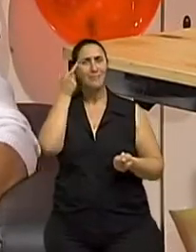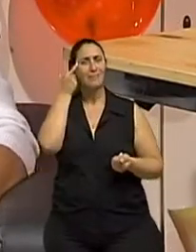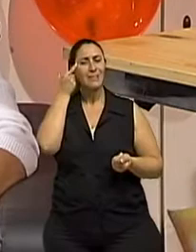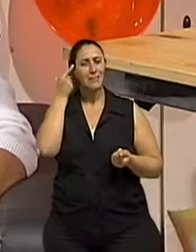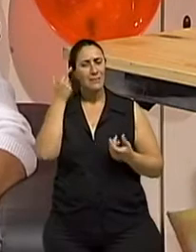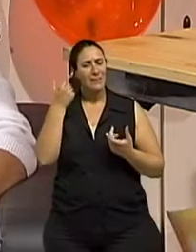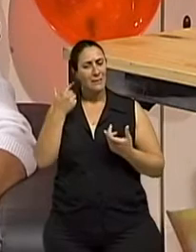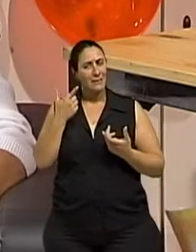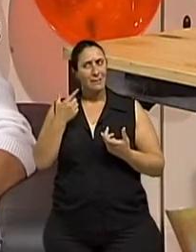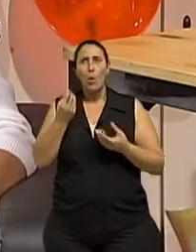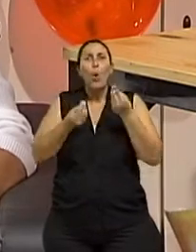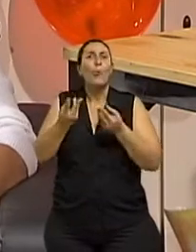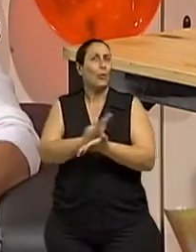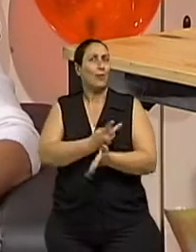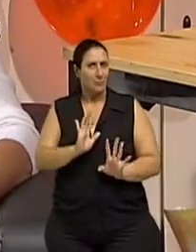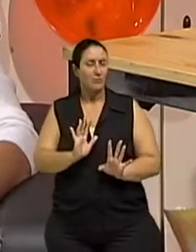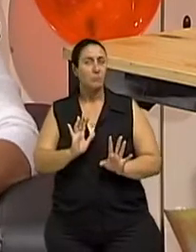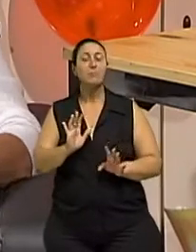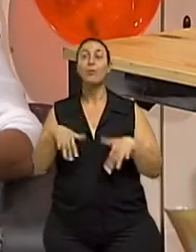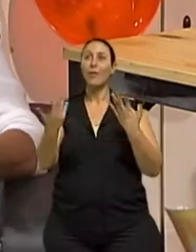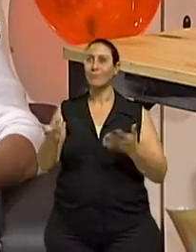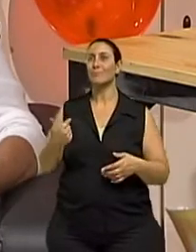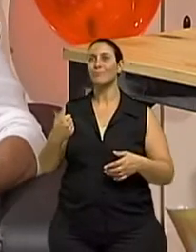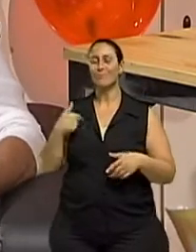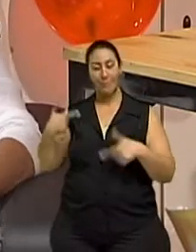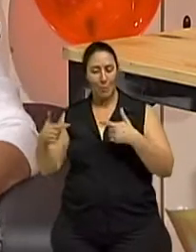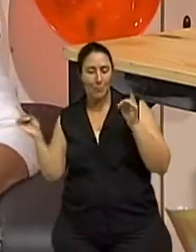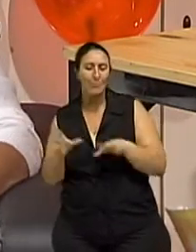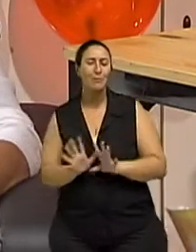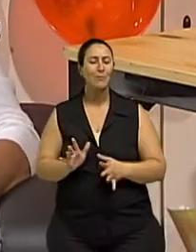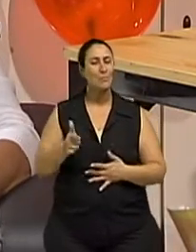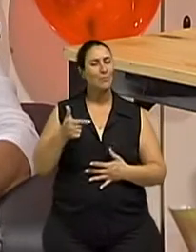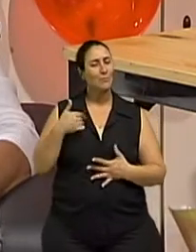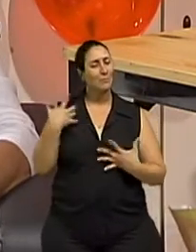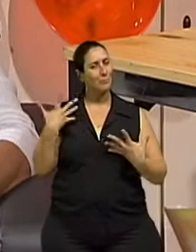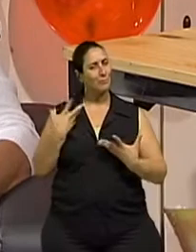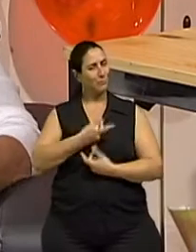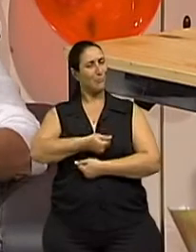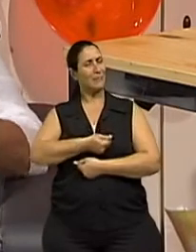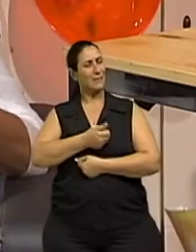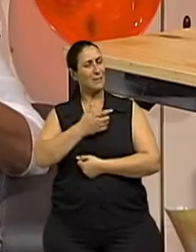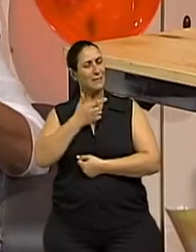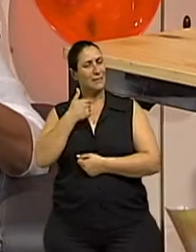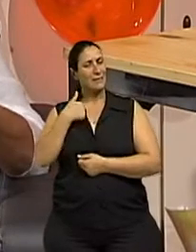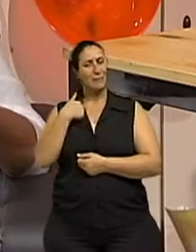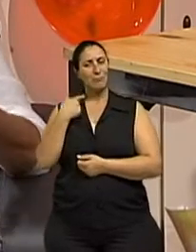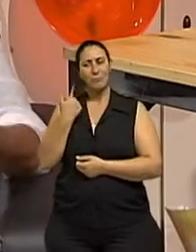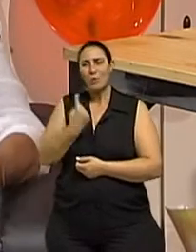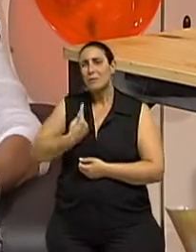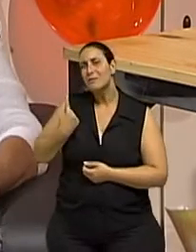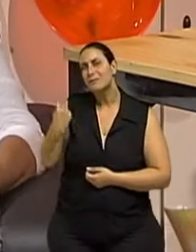sentimos? Quando nós percebemos que estamos sozinhos, que não estamos sendo úteis, que não estamos